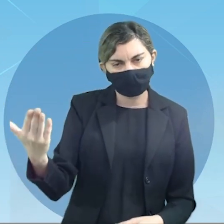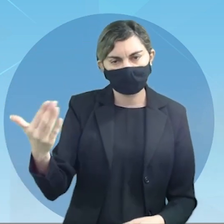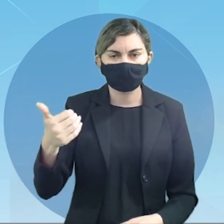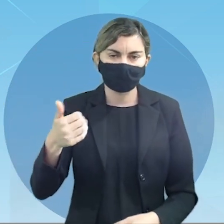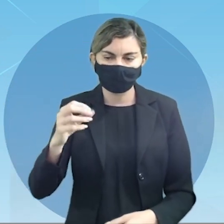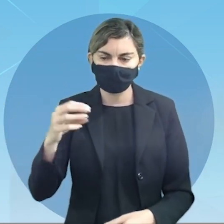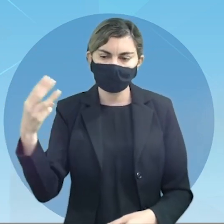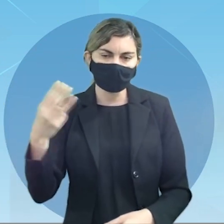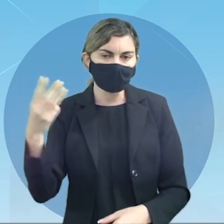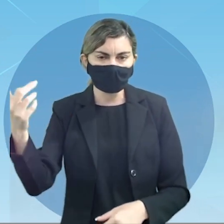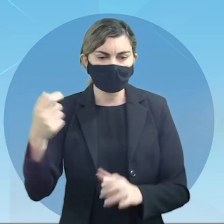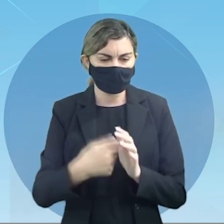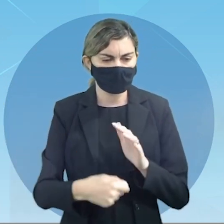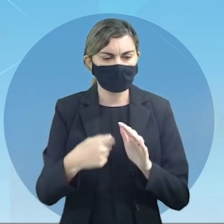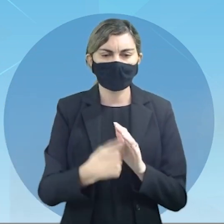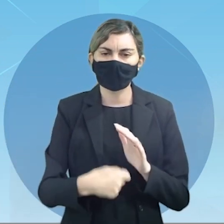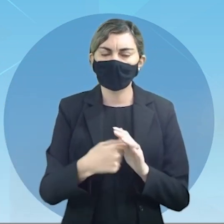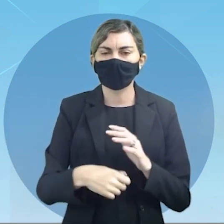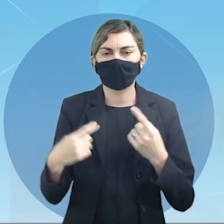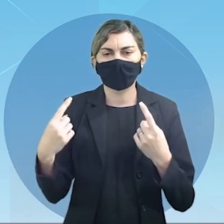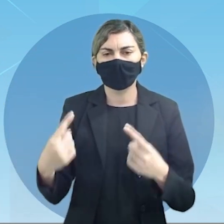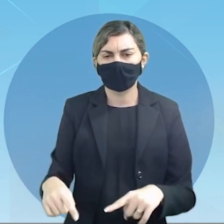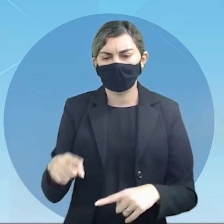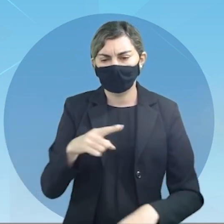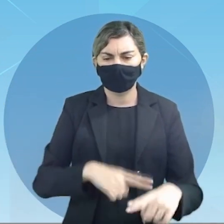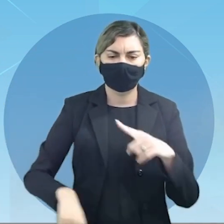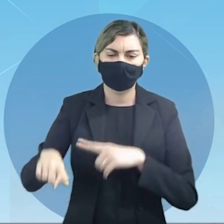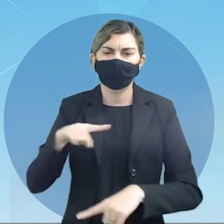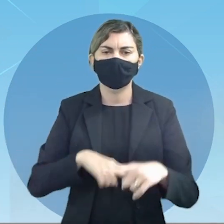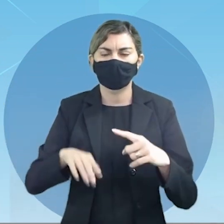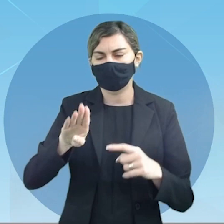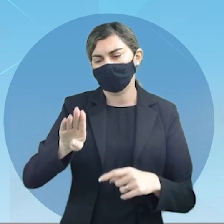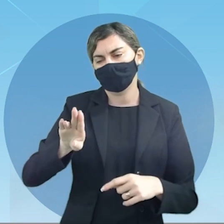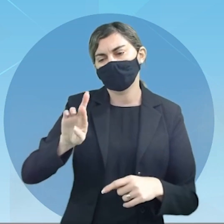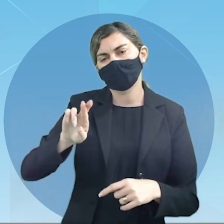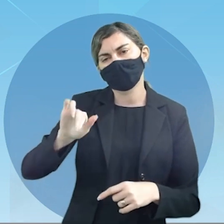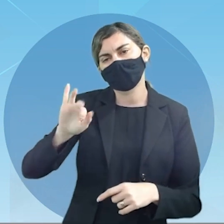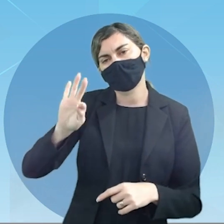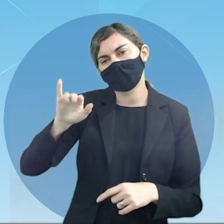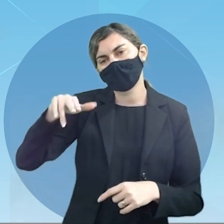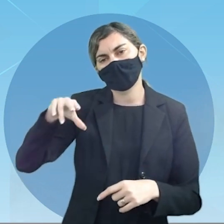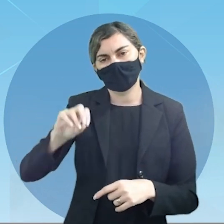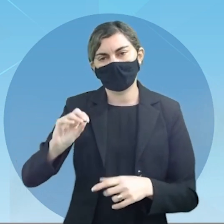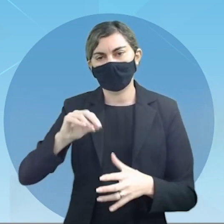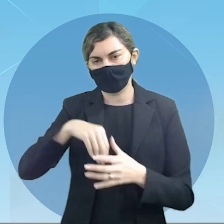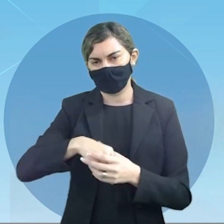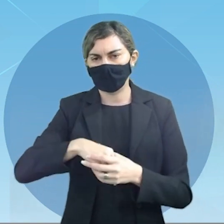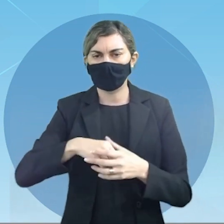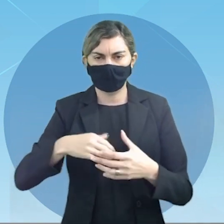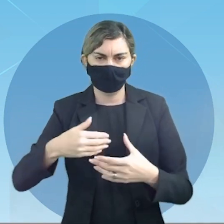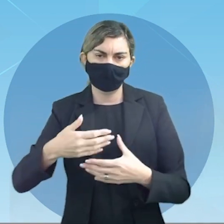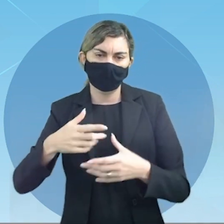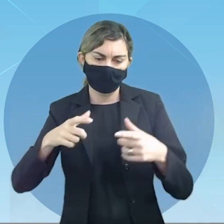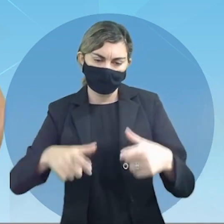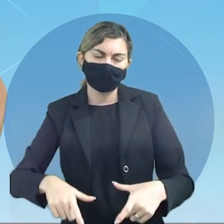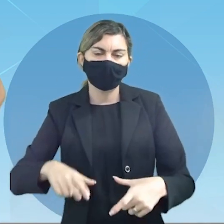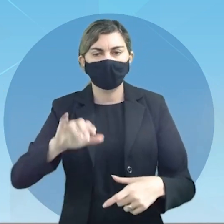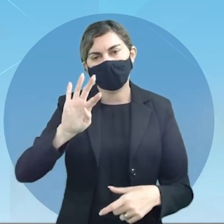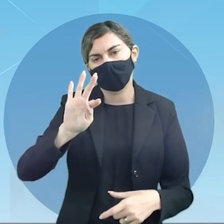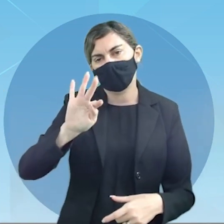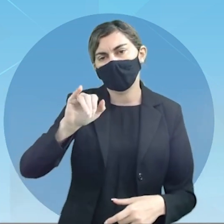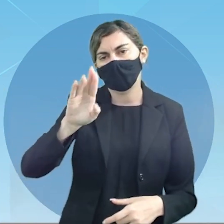13º que lutou contra o que? a dominação britânica no Tibete então vejam só um